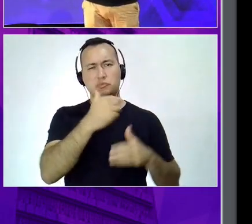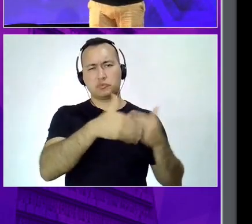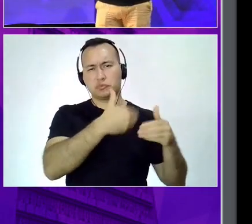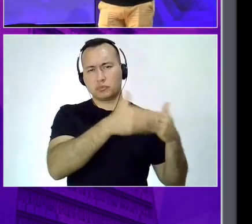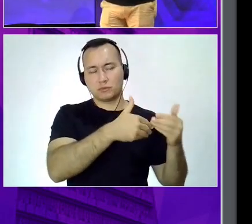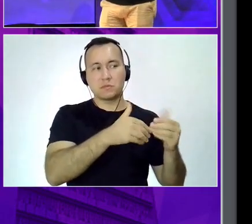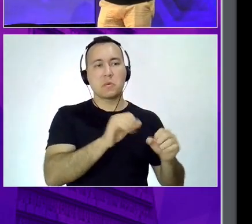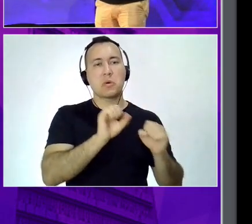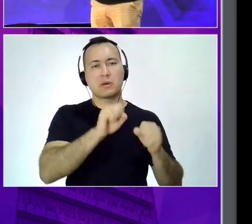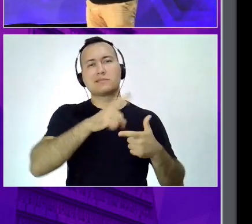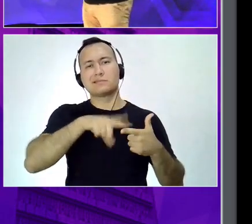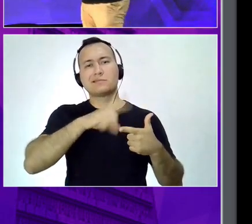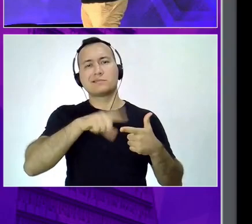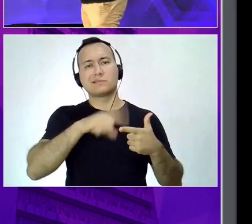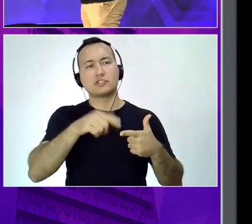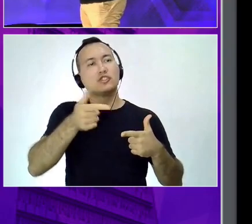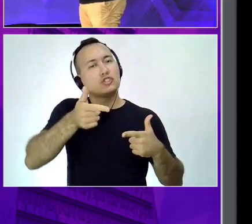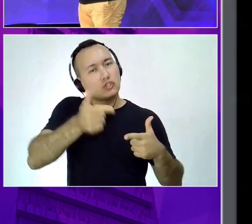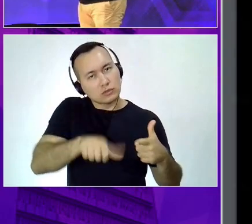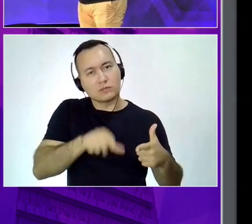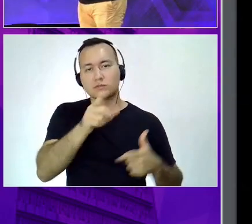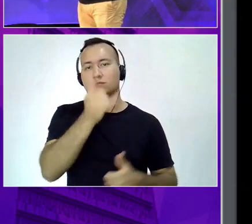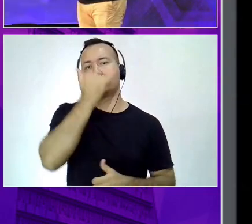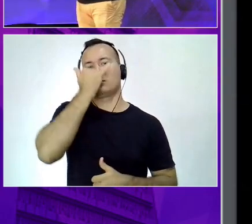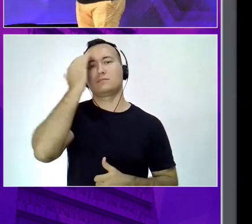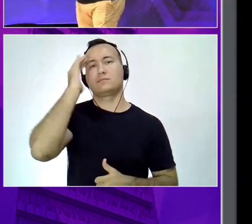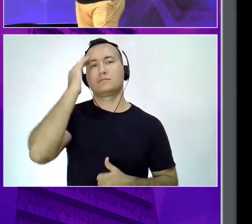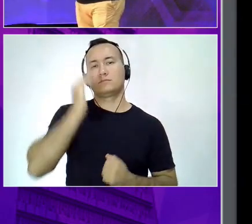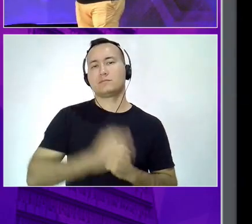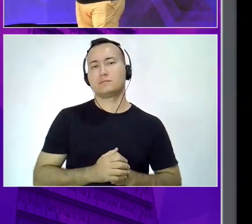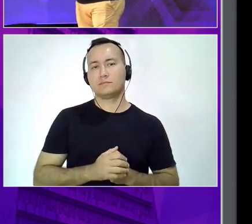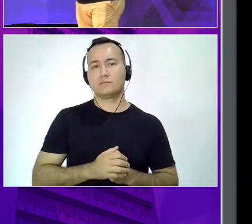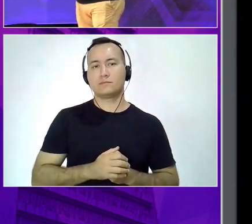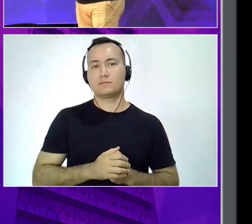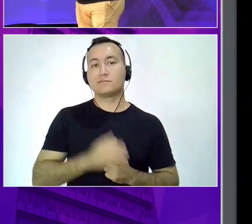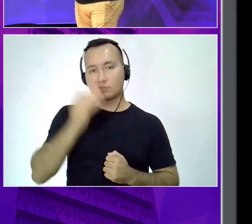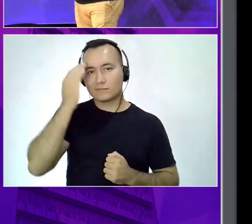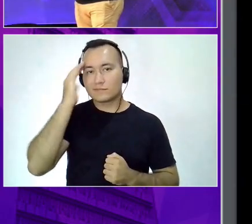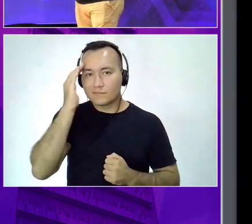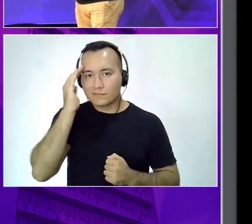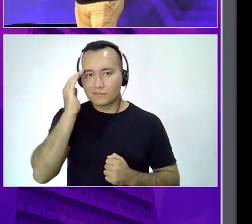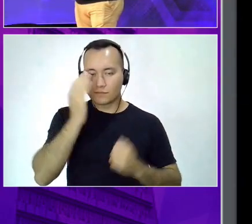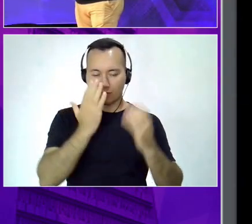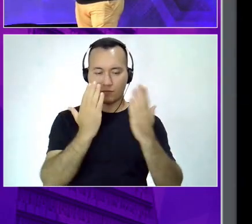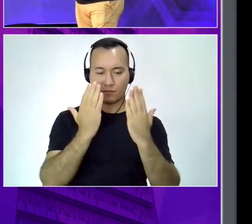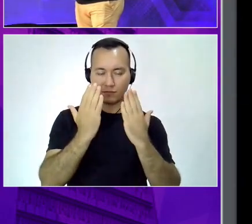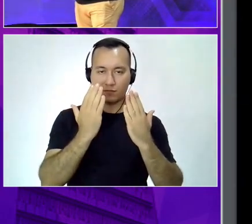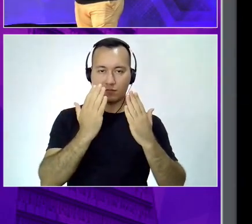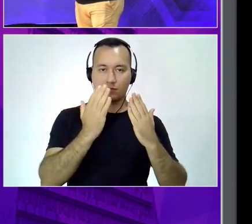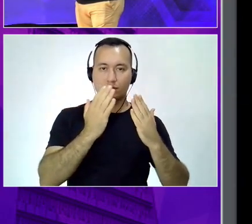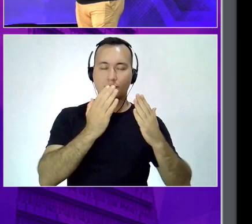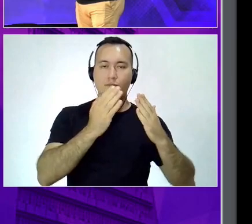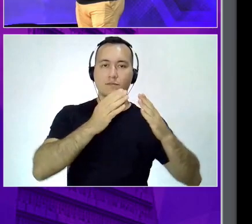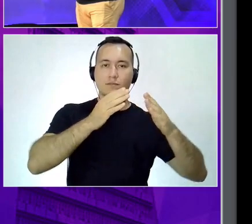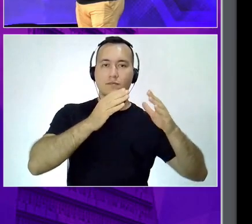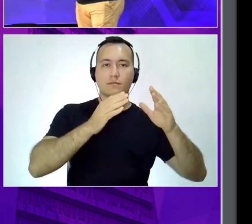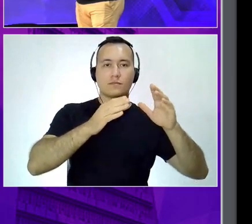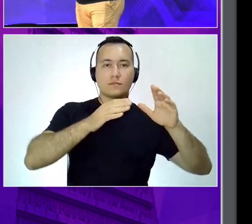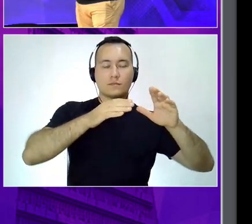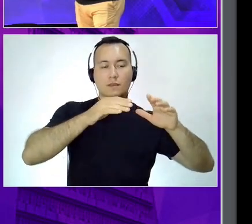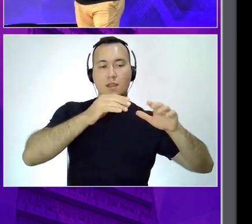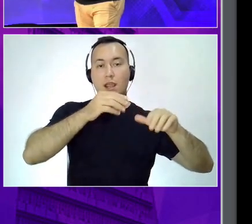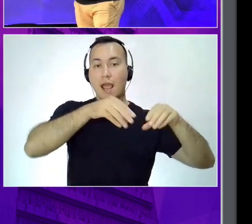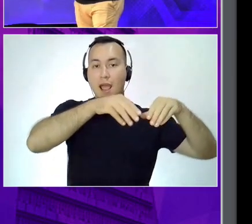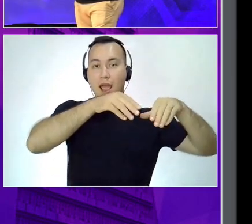é o Mar Revolto. Você precisa lutar contra esse mar que te puxa para trás. E